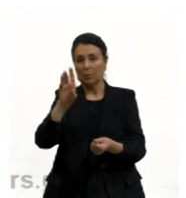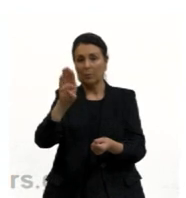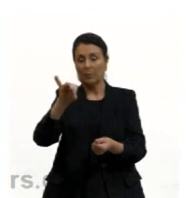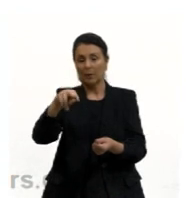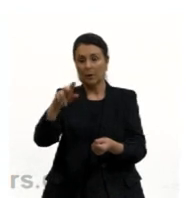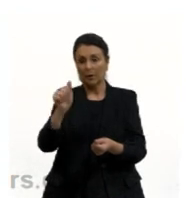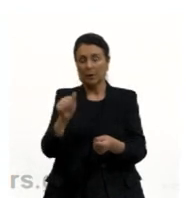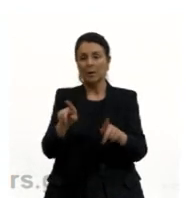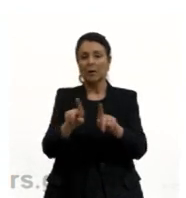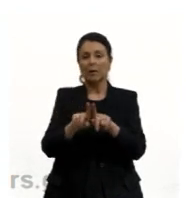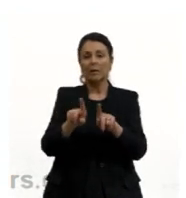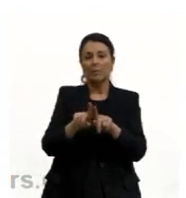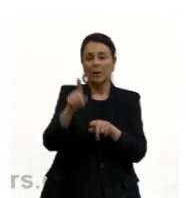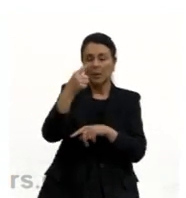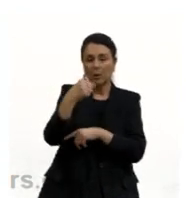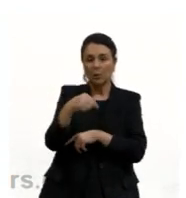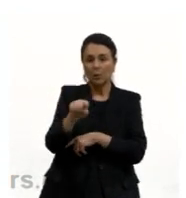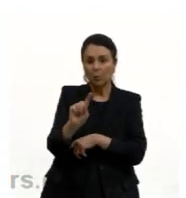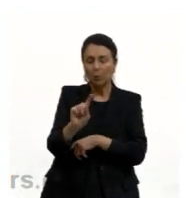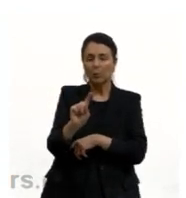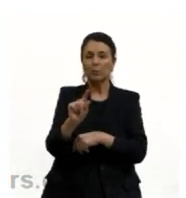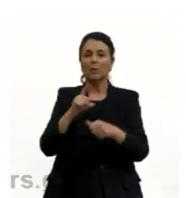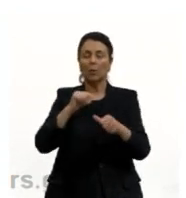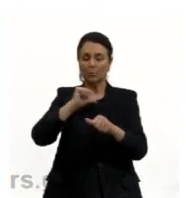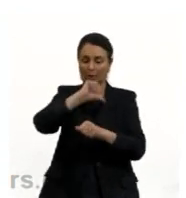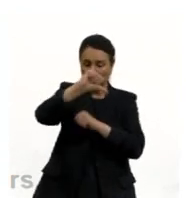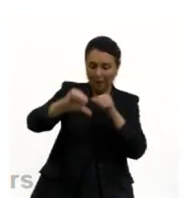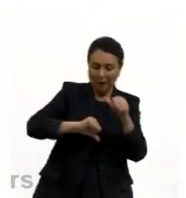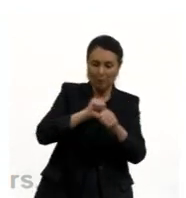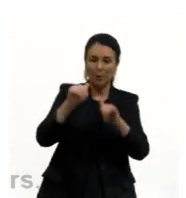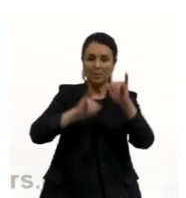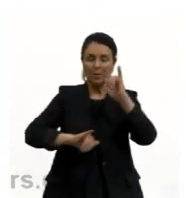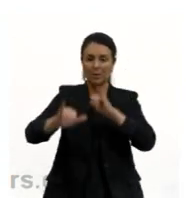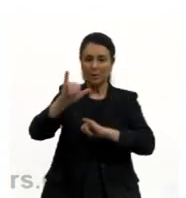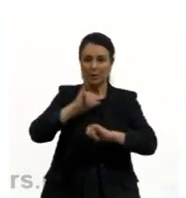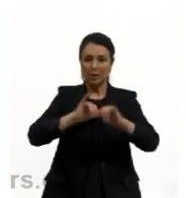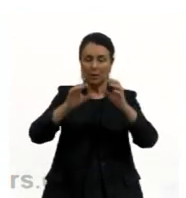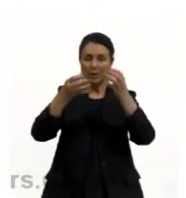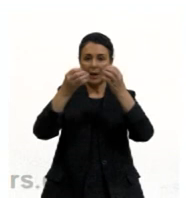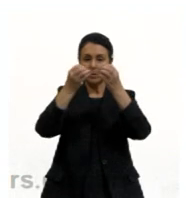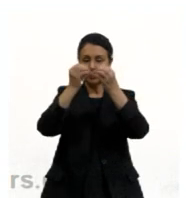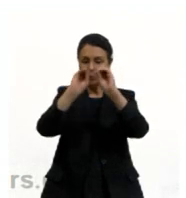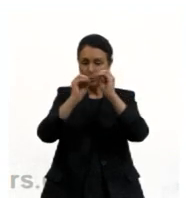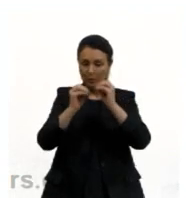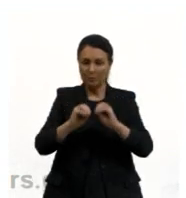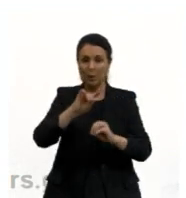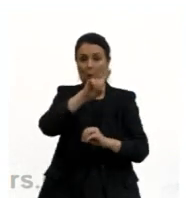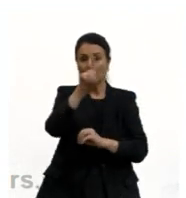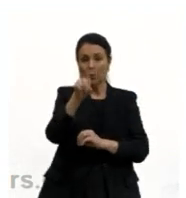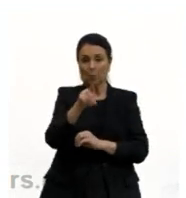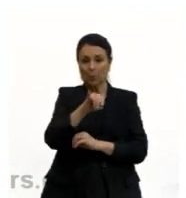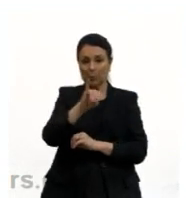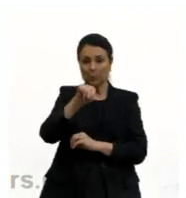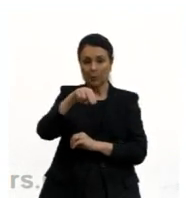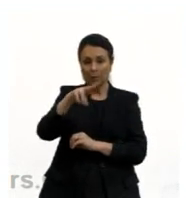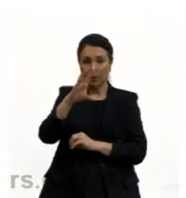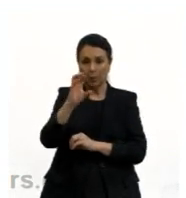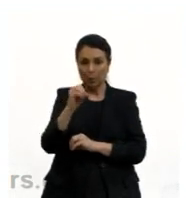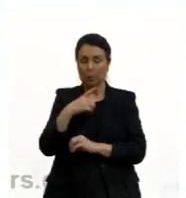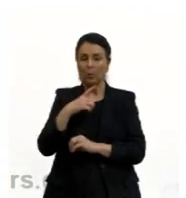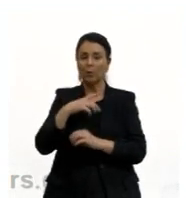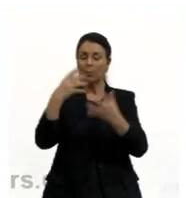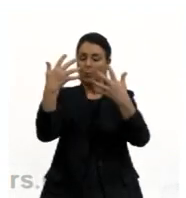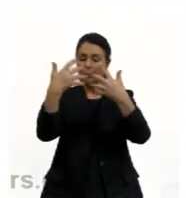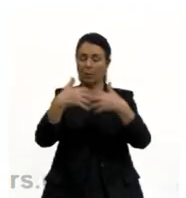O molibdênio, que ajuda em várias reações químicas do nosso organismo. O zinco, né, o zinco tem uma função super